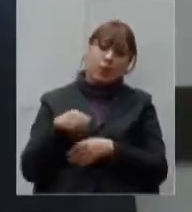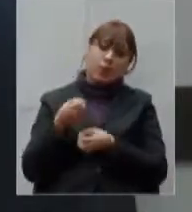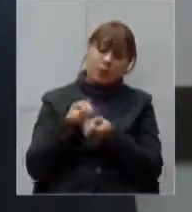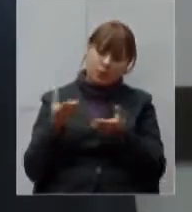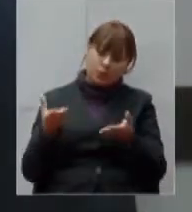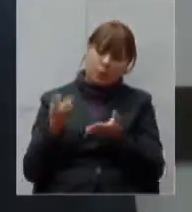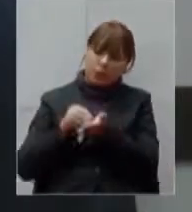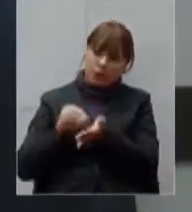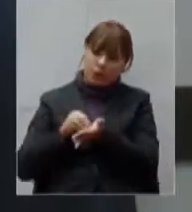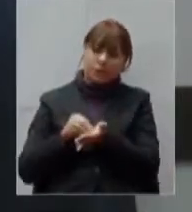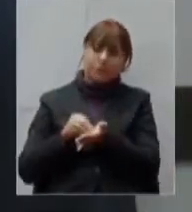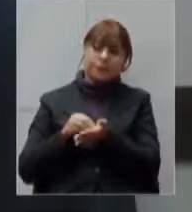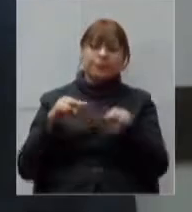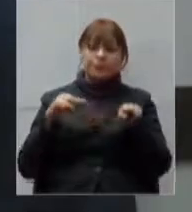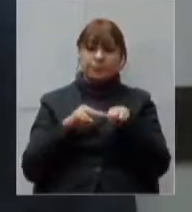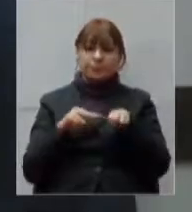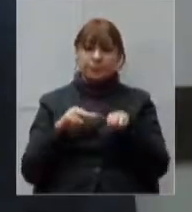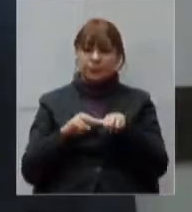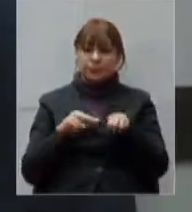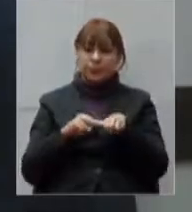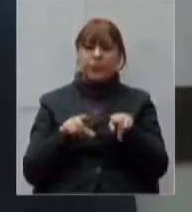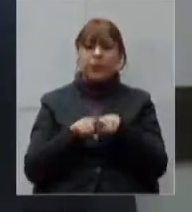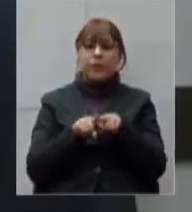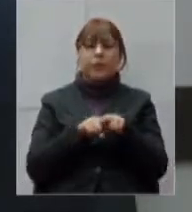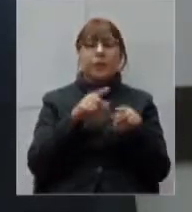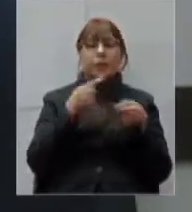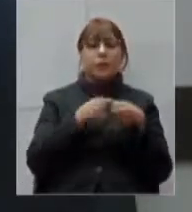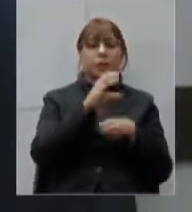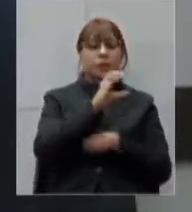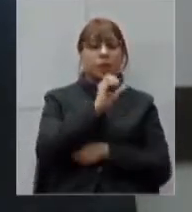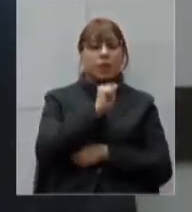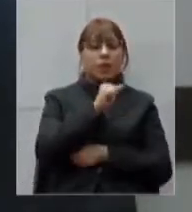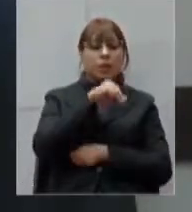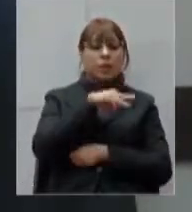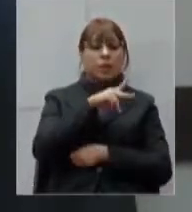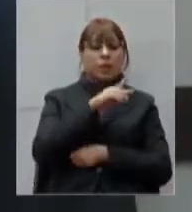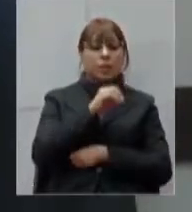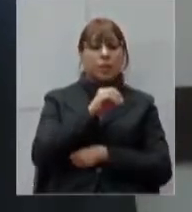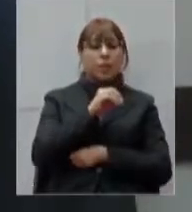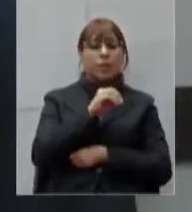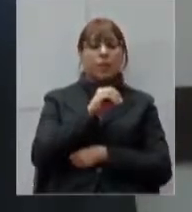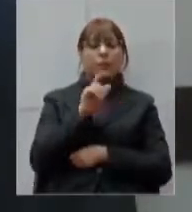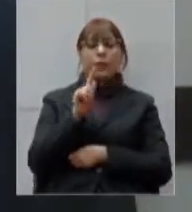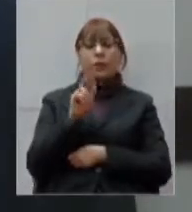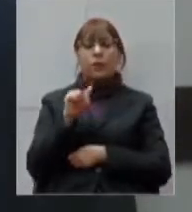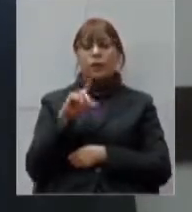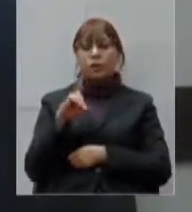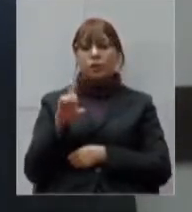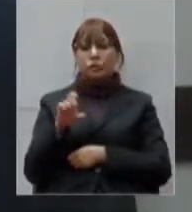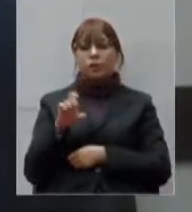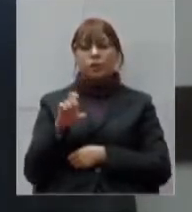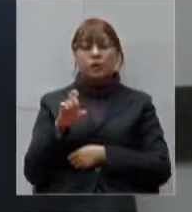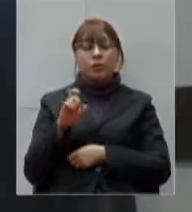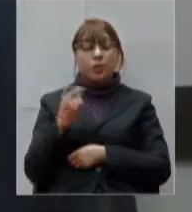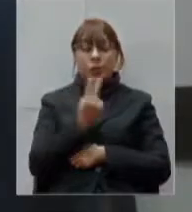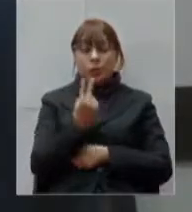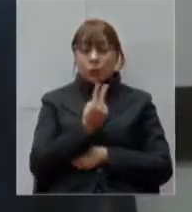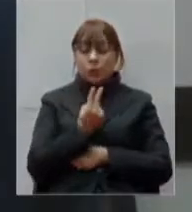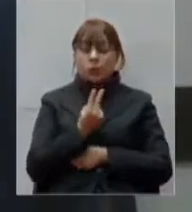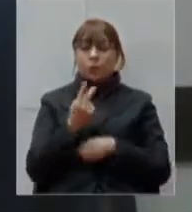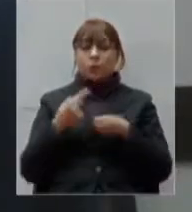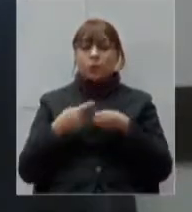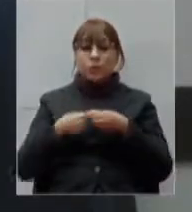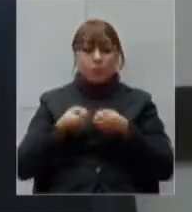Uberaba e Campo Grande são as duas cidades do Brasil que mais fornece alimentos para merenda